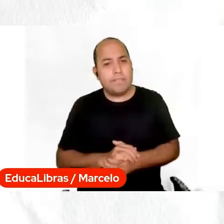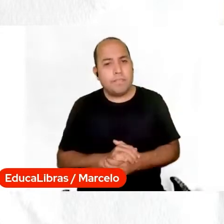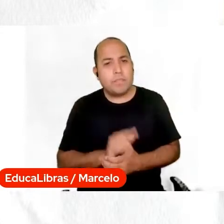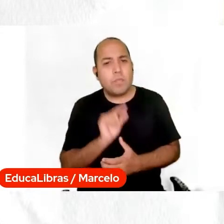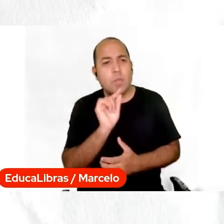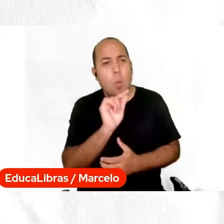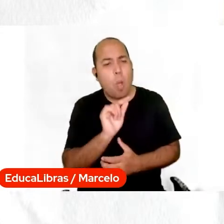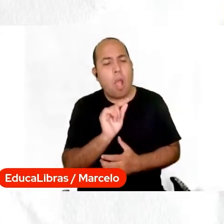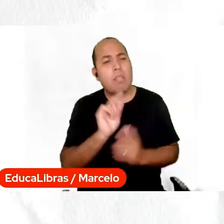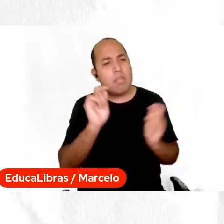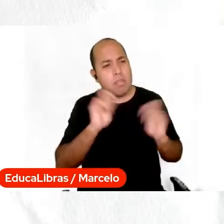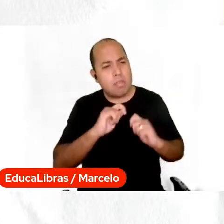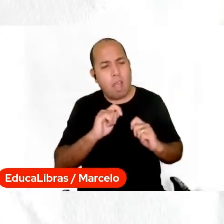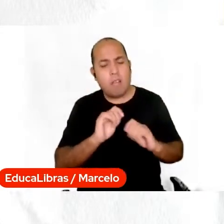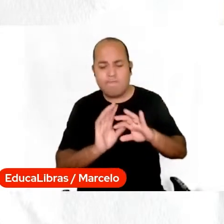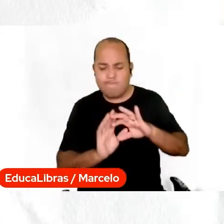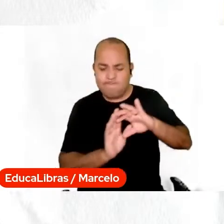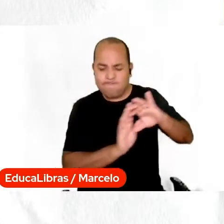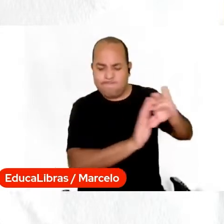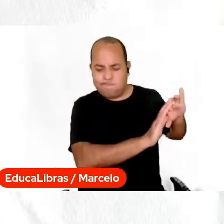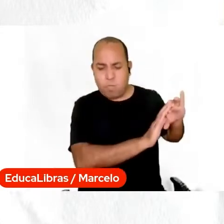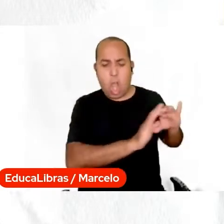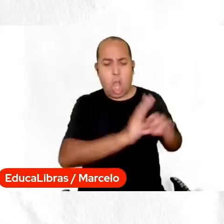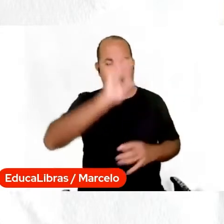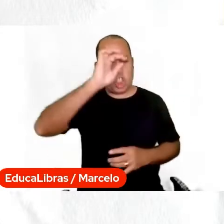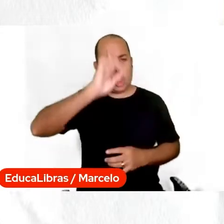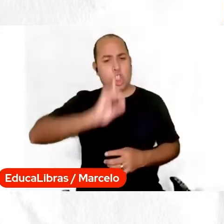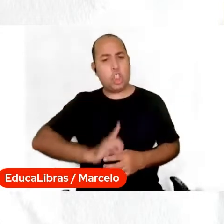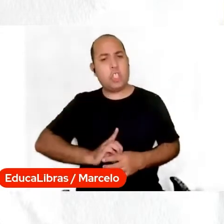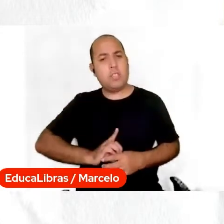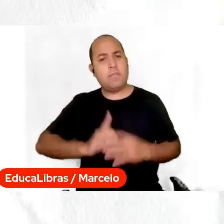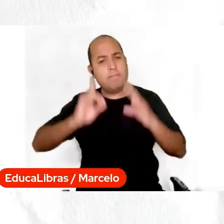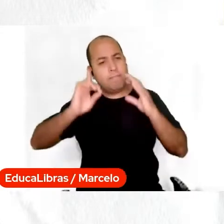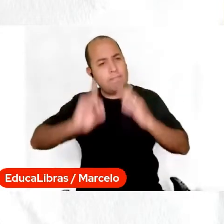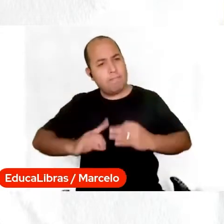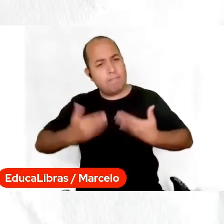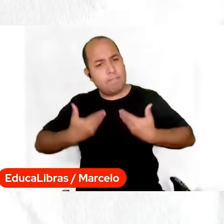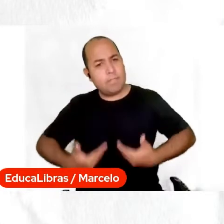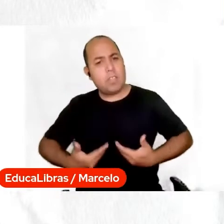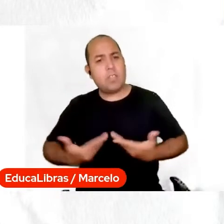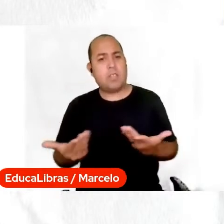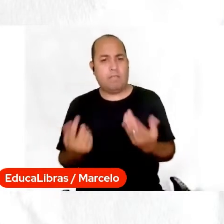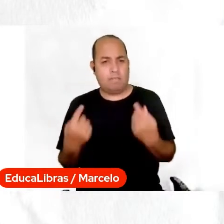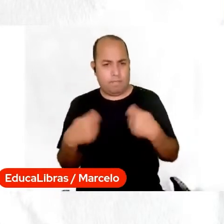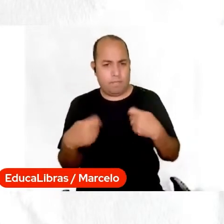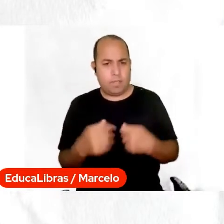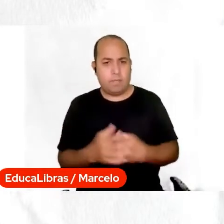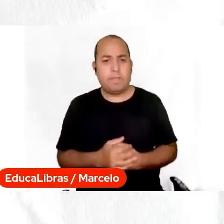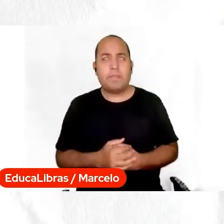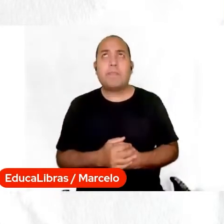dignidade. A gente tem que garantir dignidade, tem que garantir